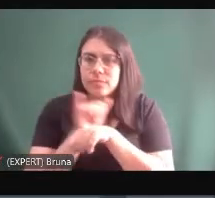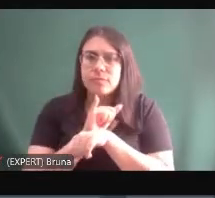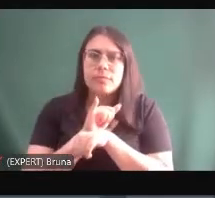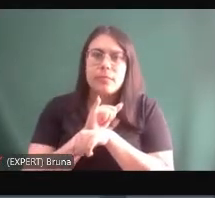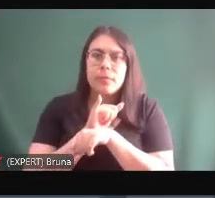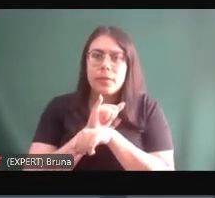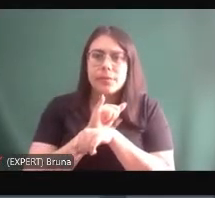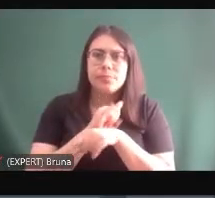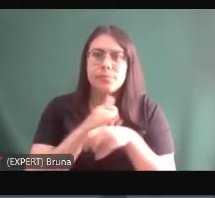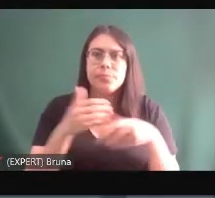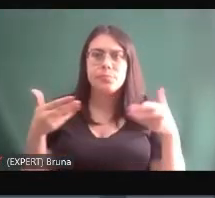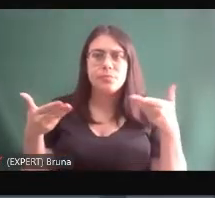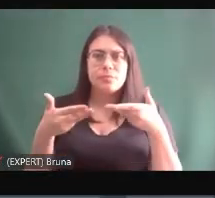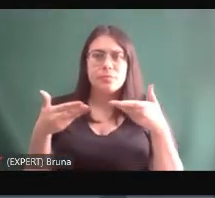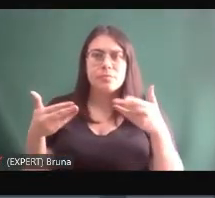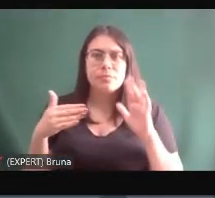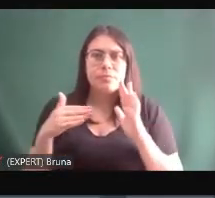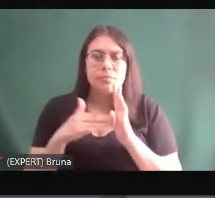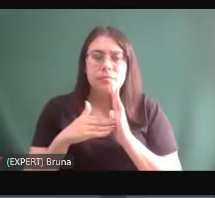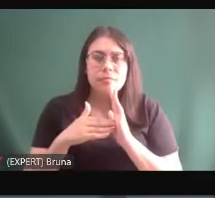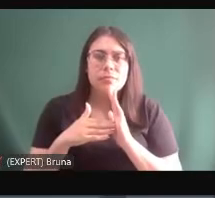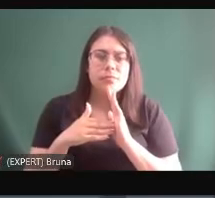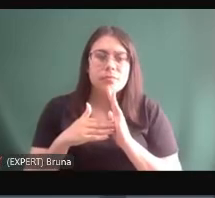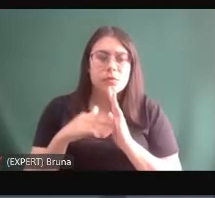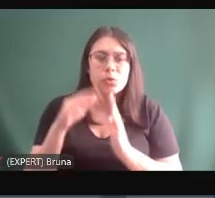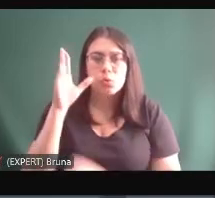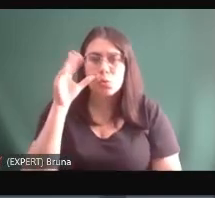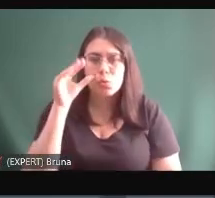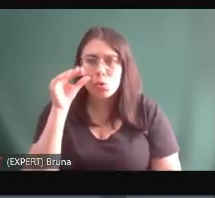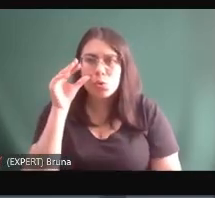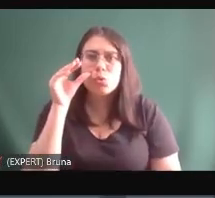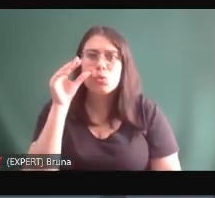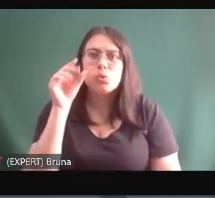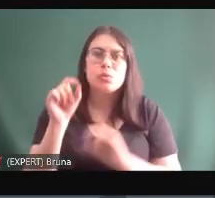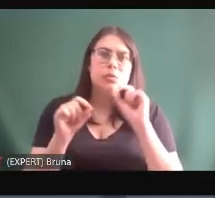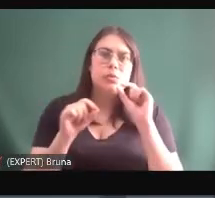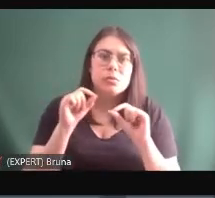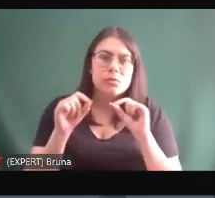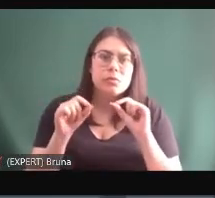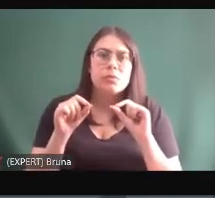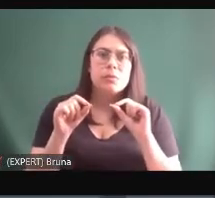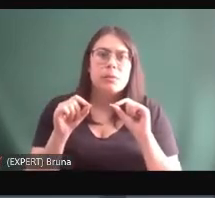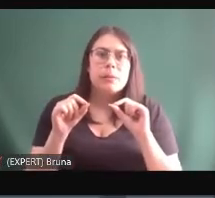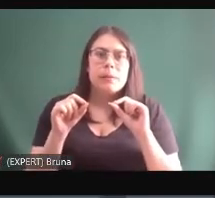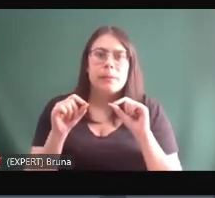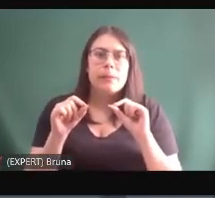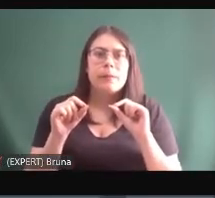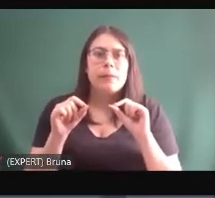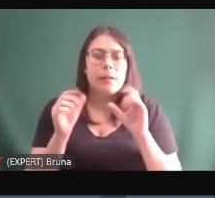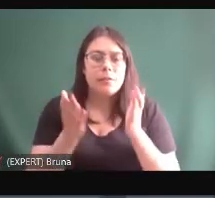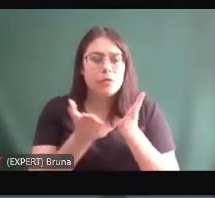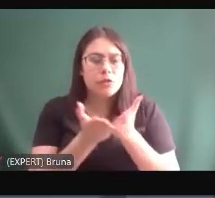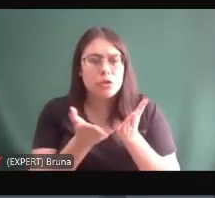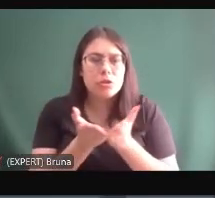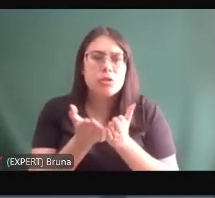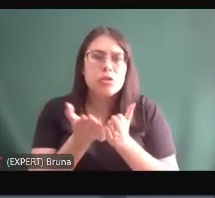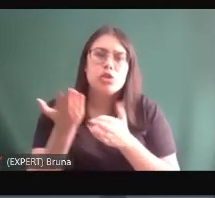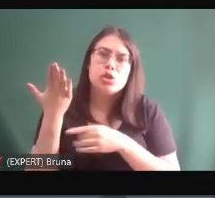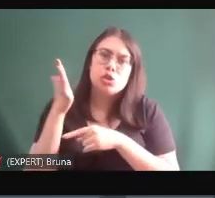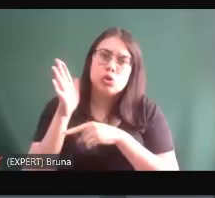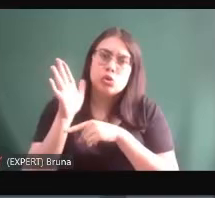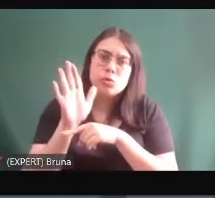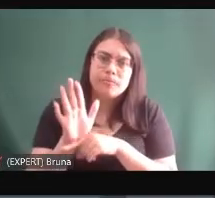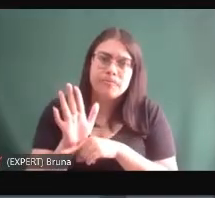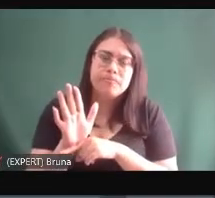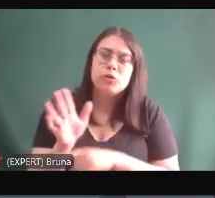agora é curioso além da questão das igrejas evangélicas pentecostais que de fato oferecem essa saída esse